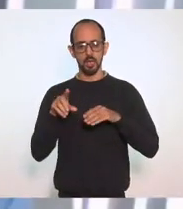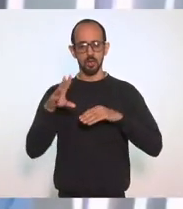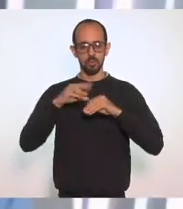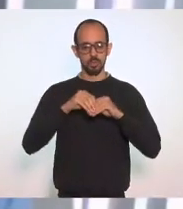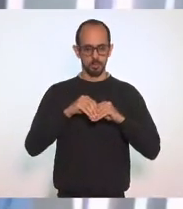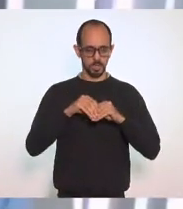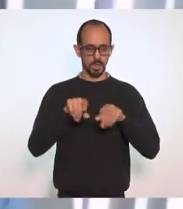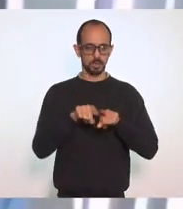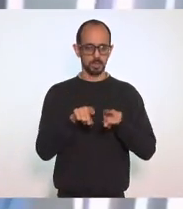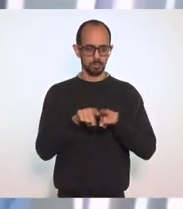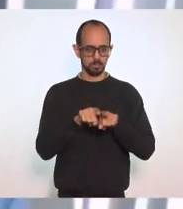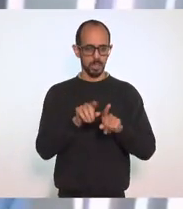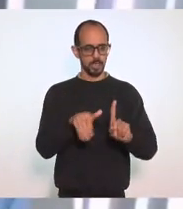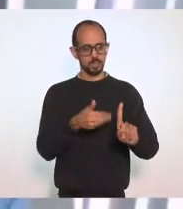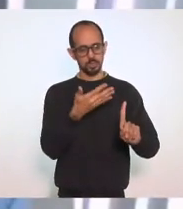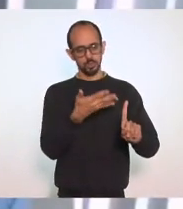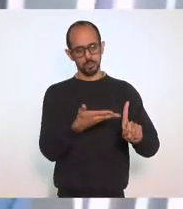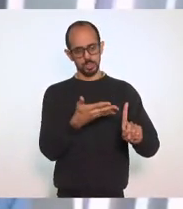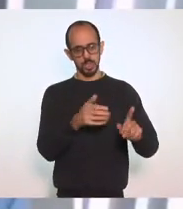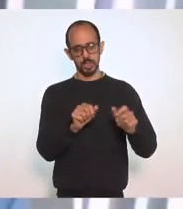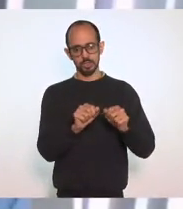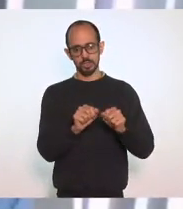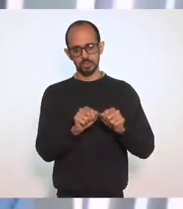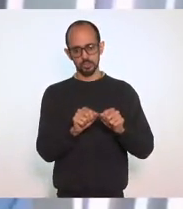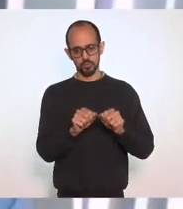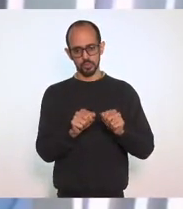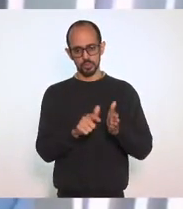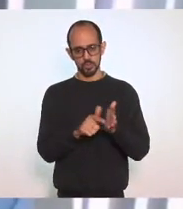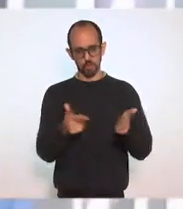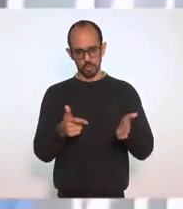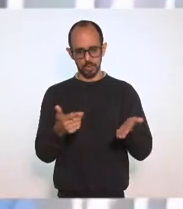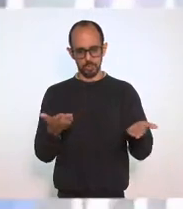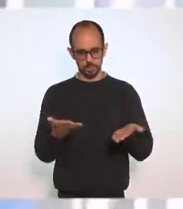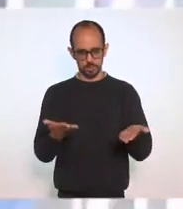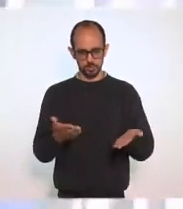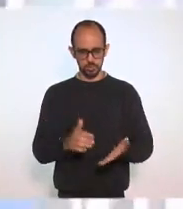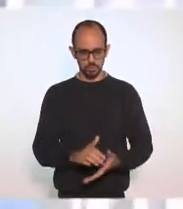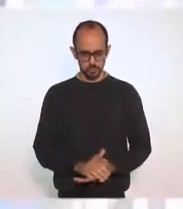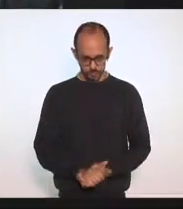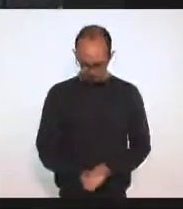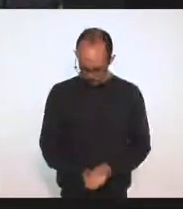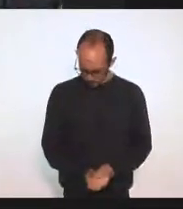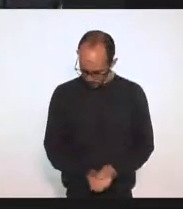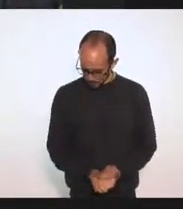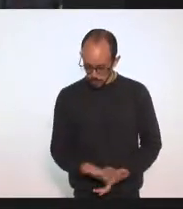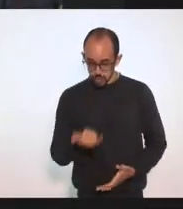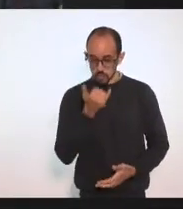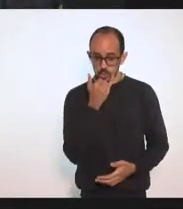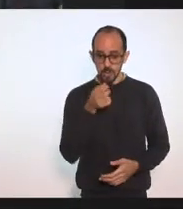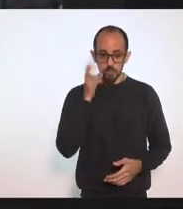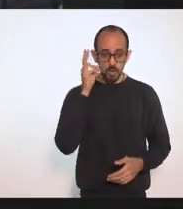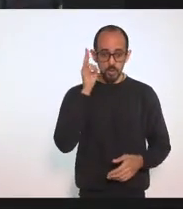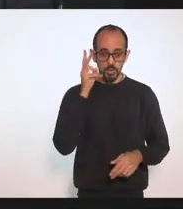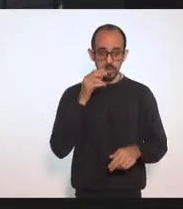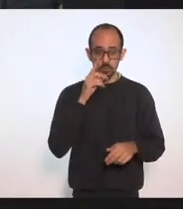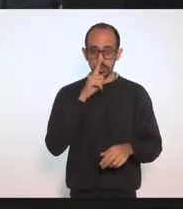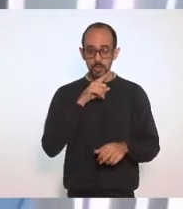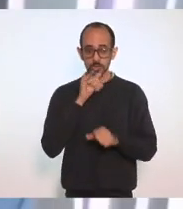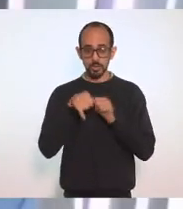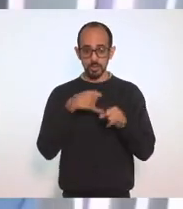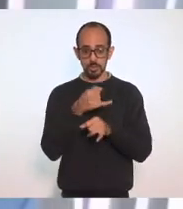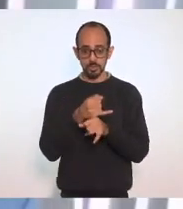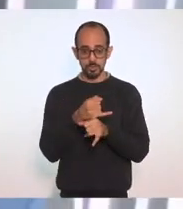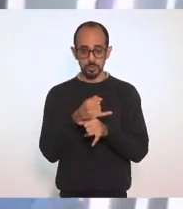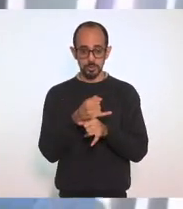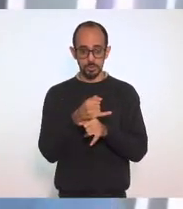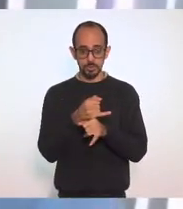nessas homenagens que nós fizemos ao jornalista... dar tempo. Desculpa, Valdeck. Pô, não, claro. Ao jornalista